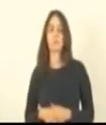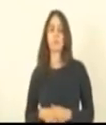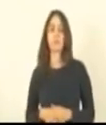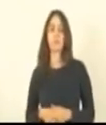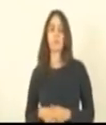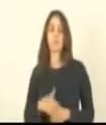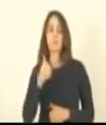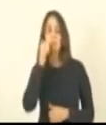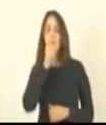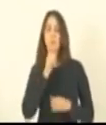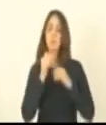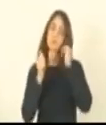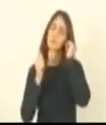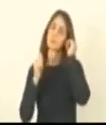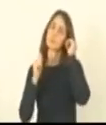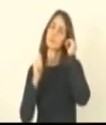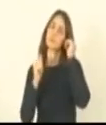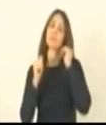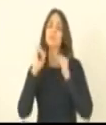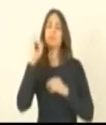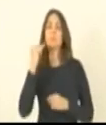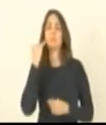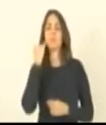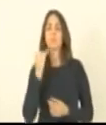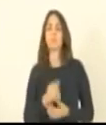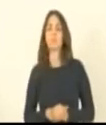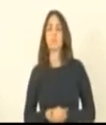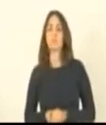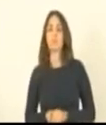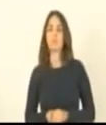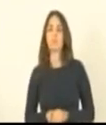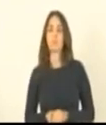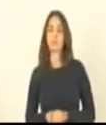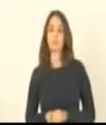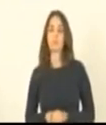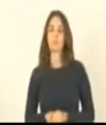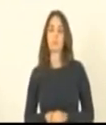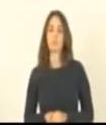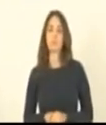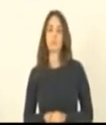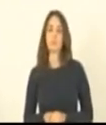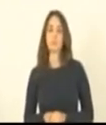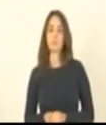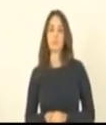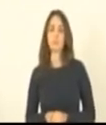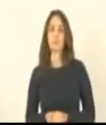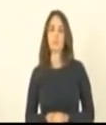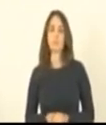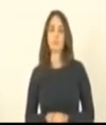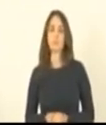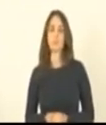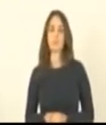Janete de Sá é bom falar também vai vai desculpa não